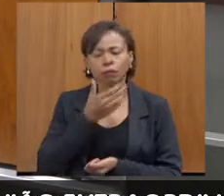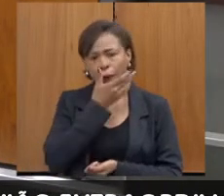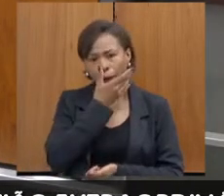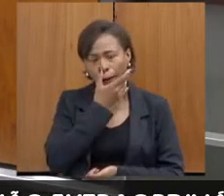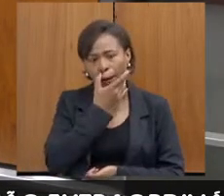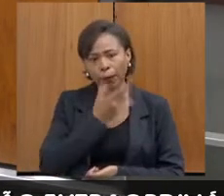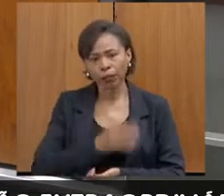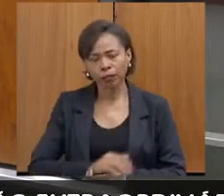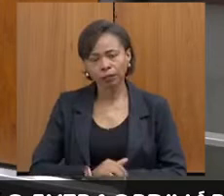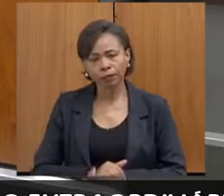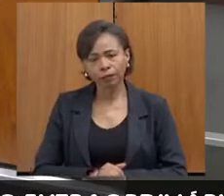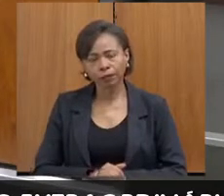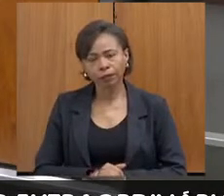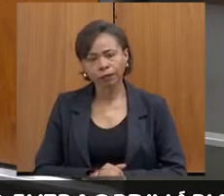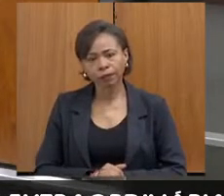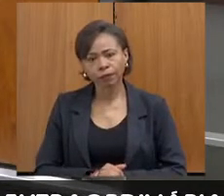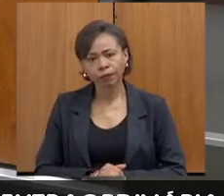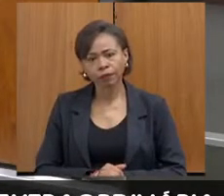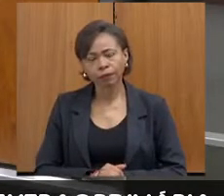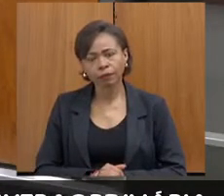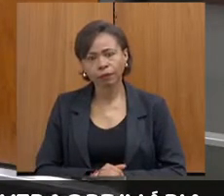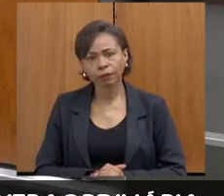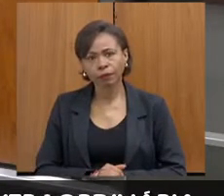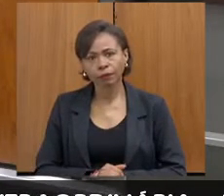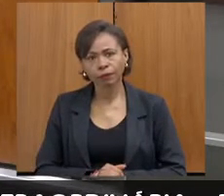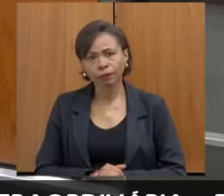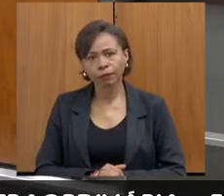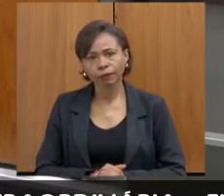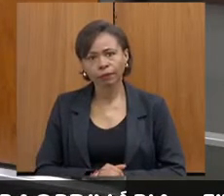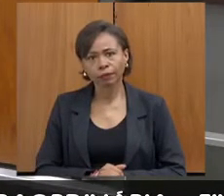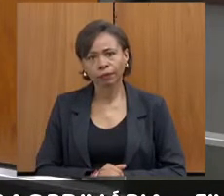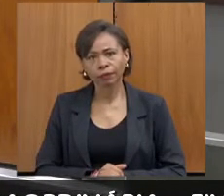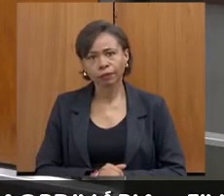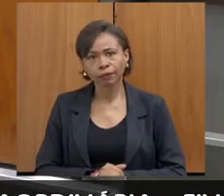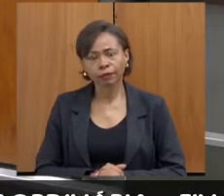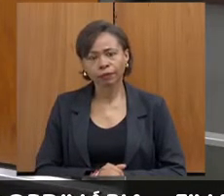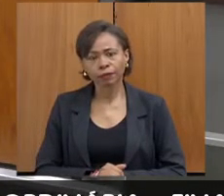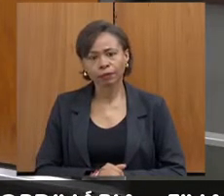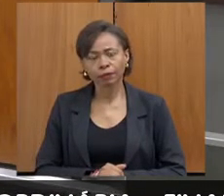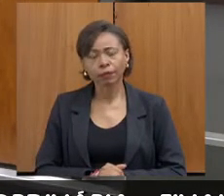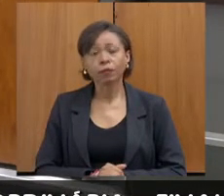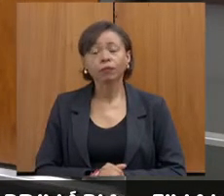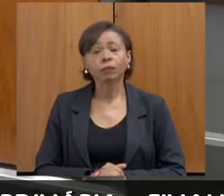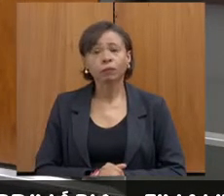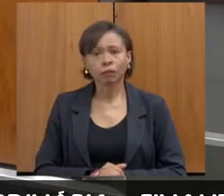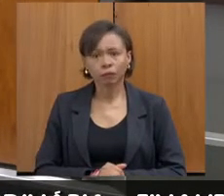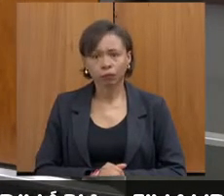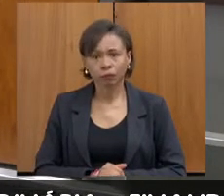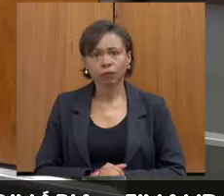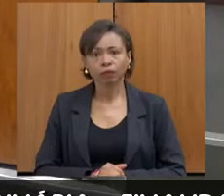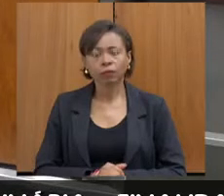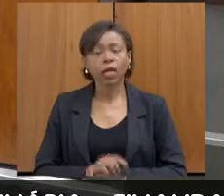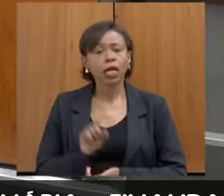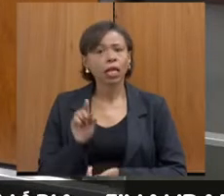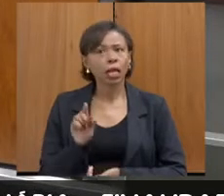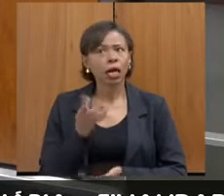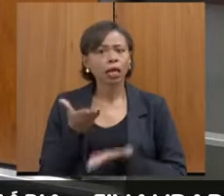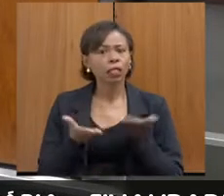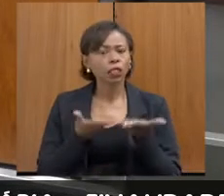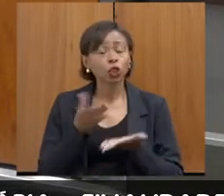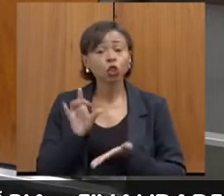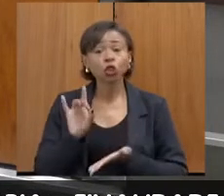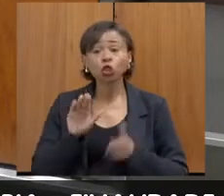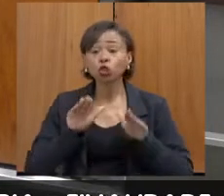para outros atendimentos. E aí, ela passa a partir de 2016 a atender só violência doméstica do